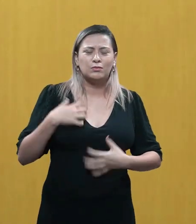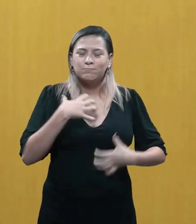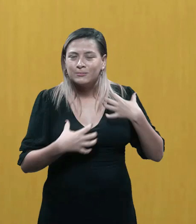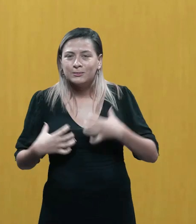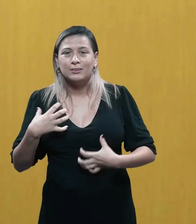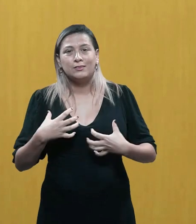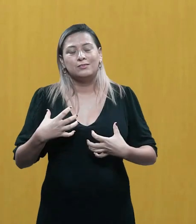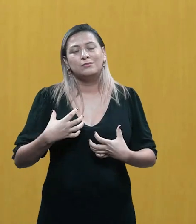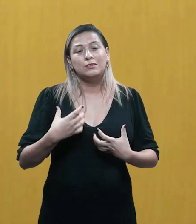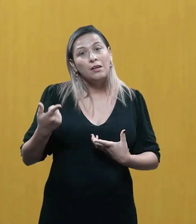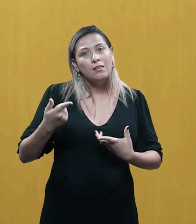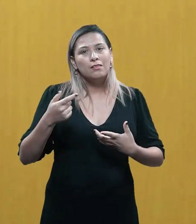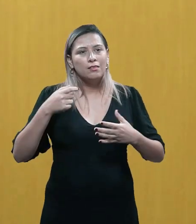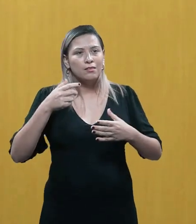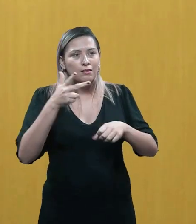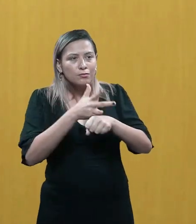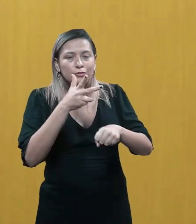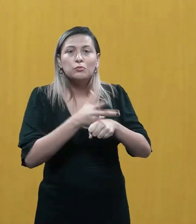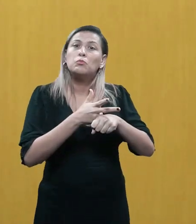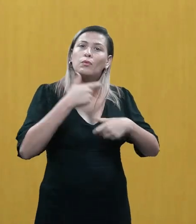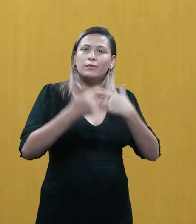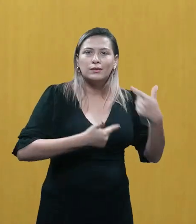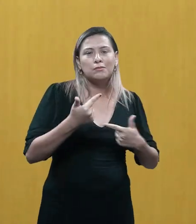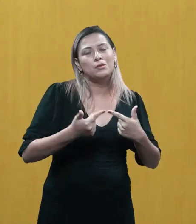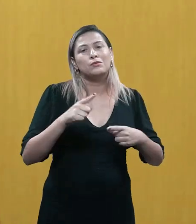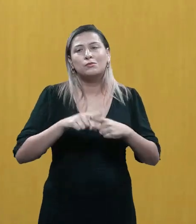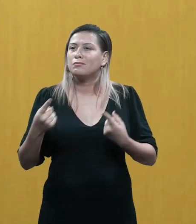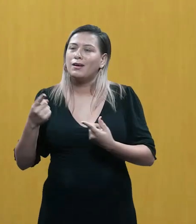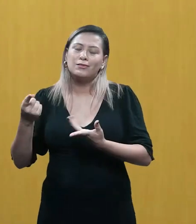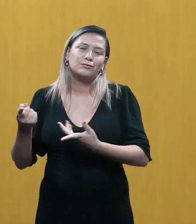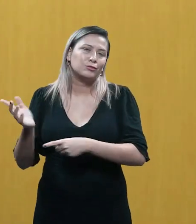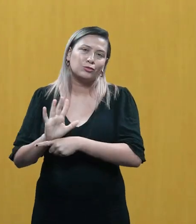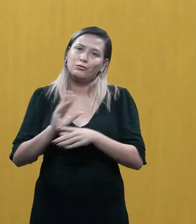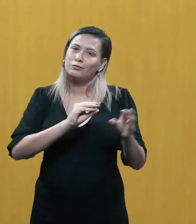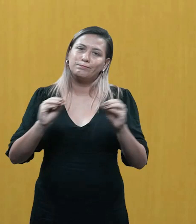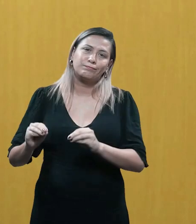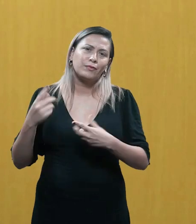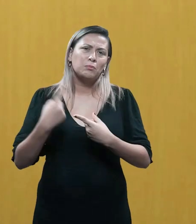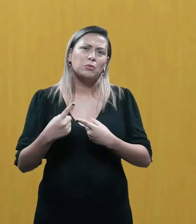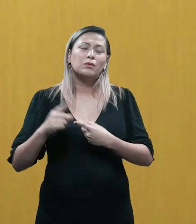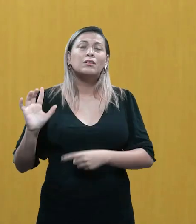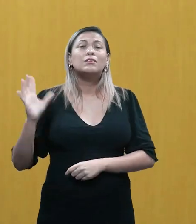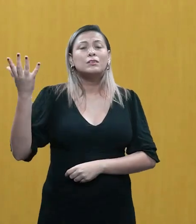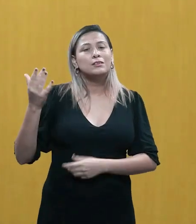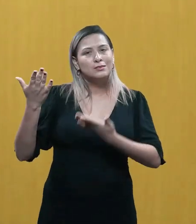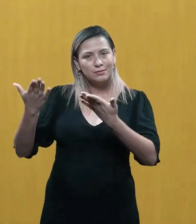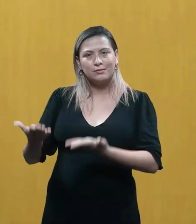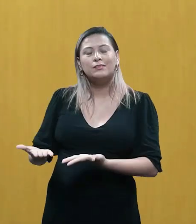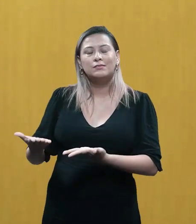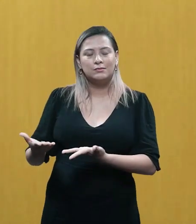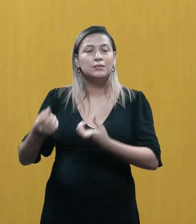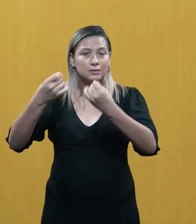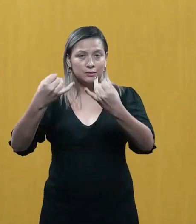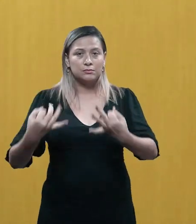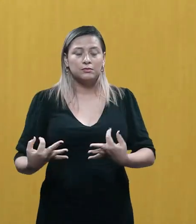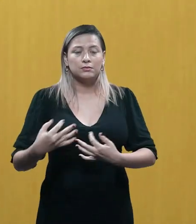está presente no filme. Ele filmou, ele trabalhou, mas ele não está presente no filme. Por que isso acontece? O Kleber até